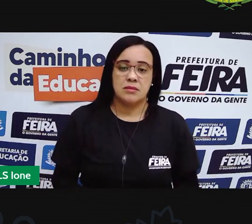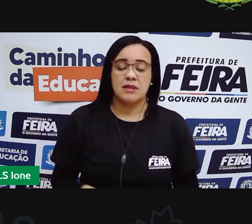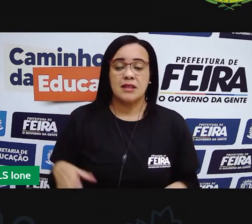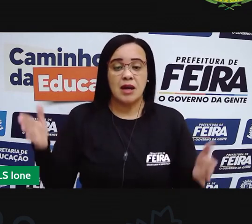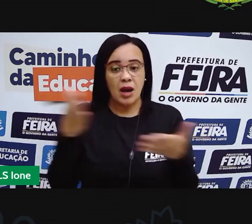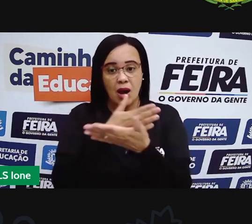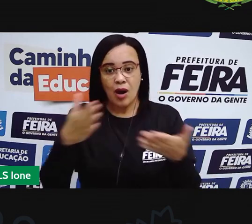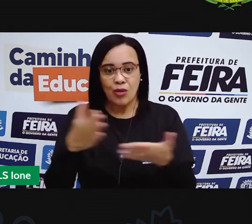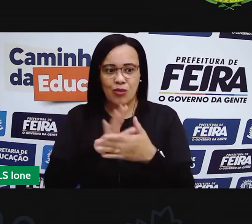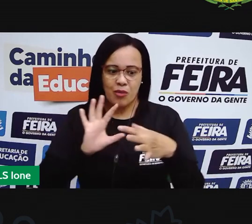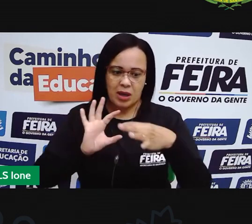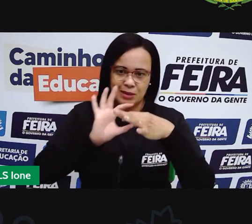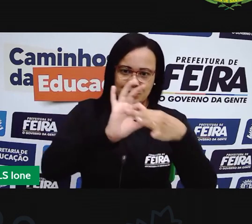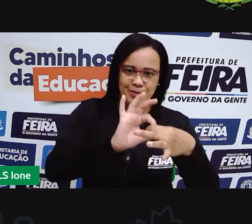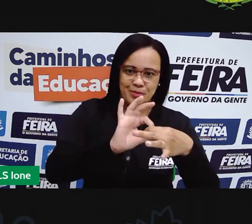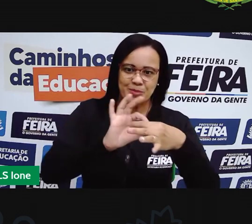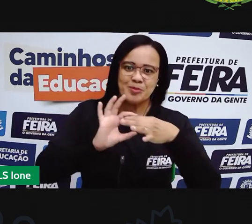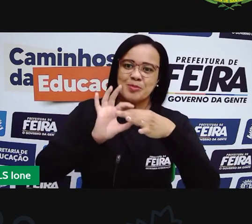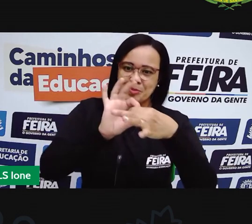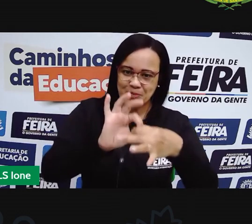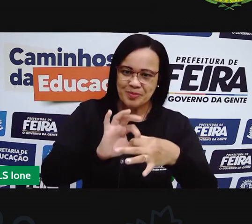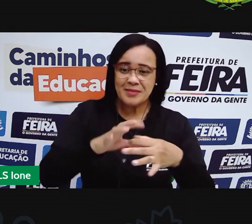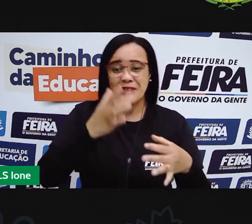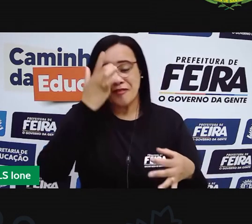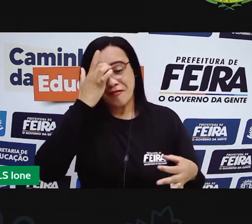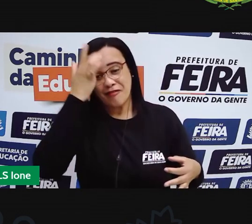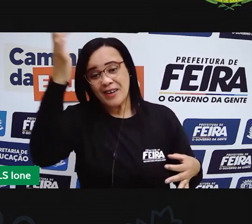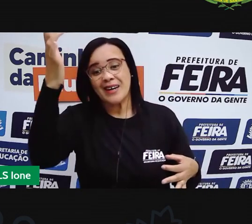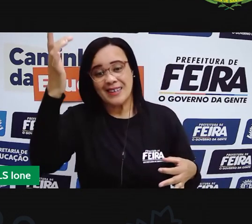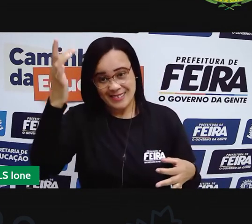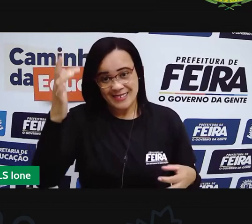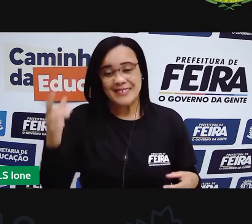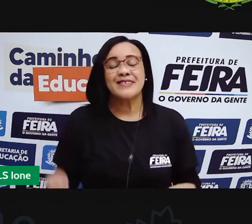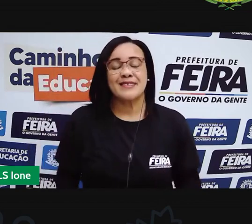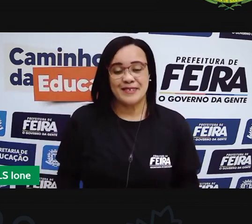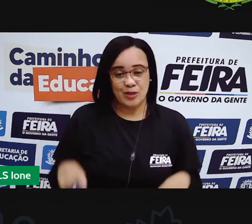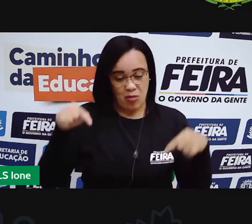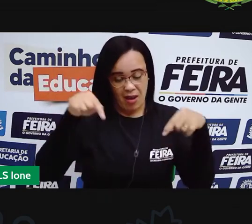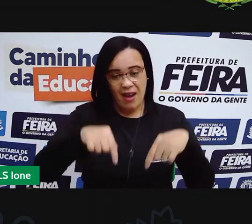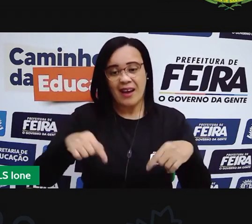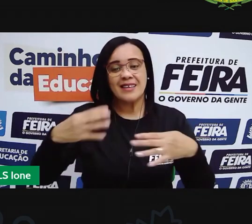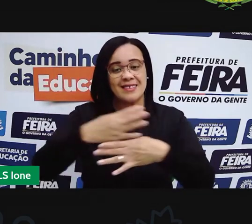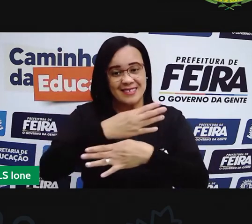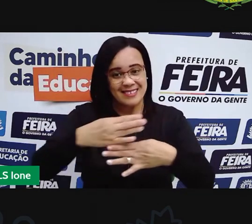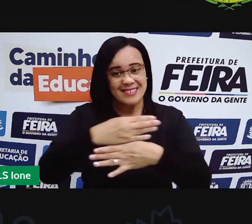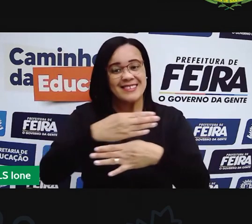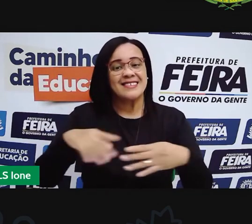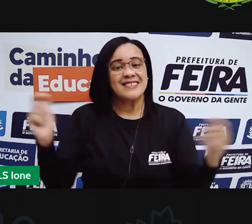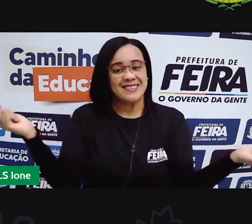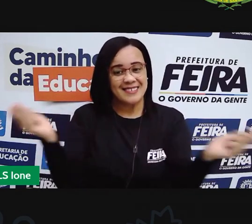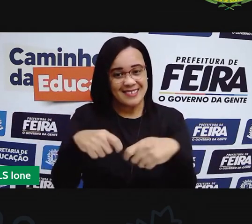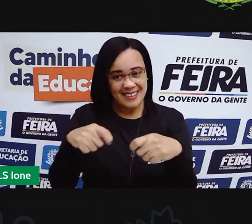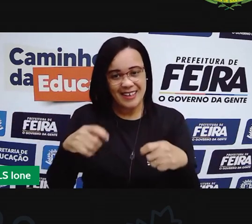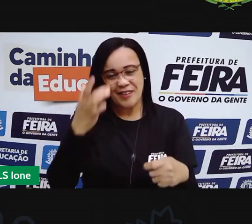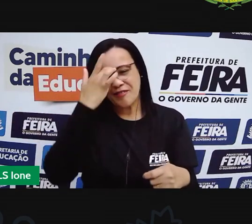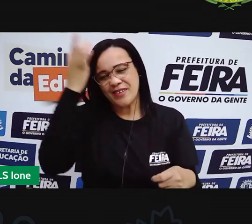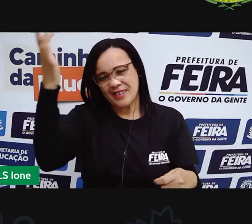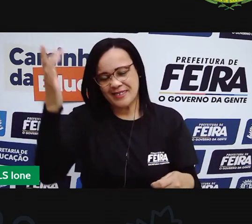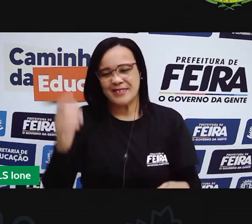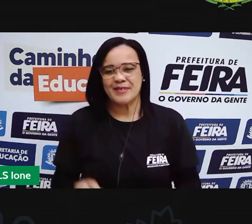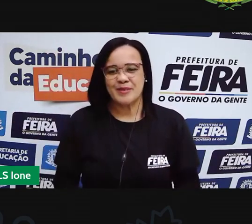facilitando aí a mobilidade urbana. Fazendo sentir as pessoas que